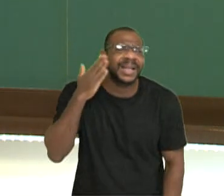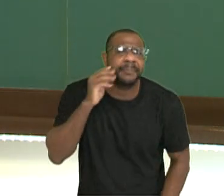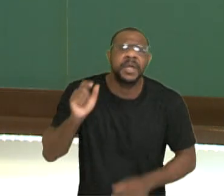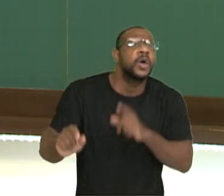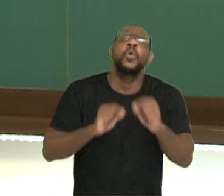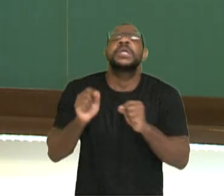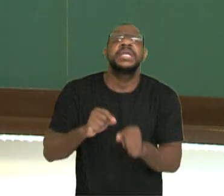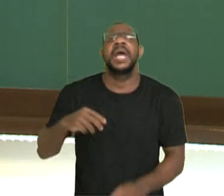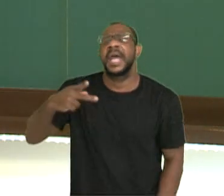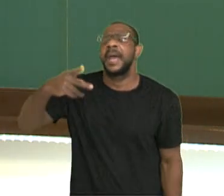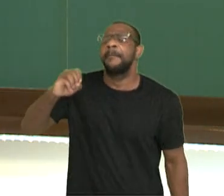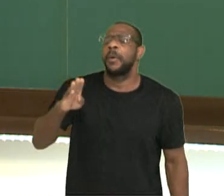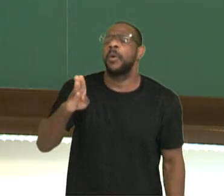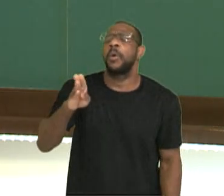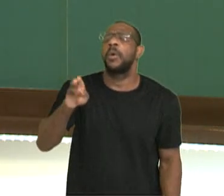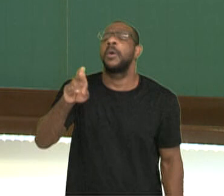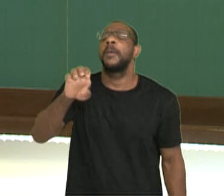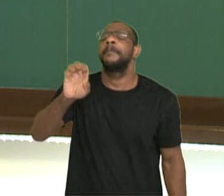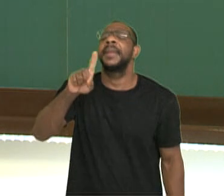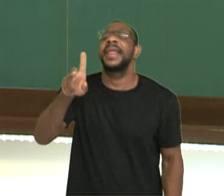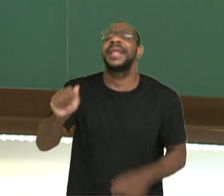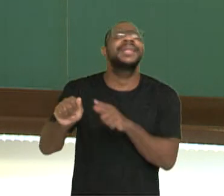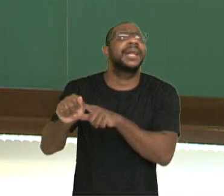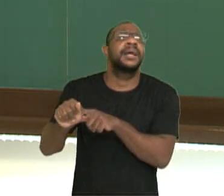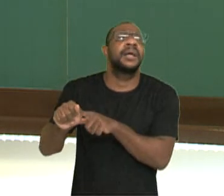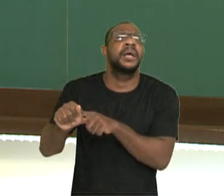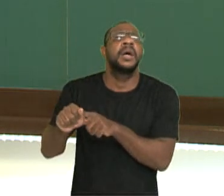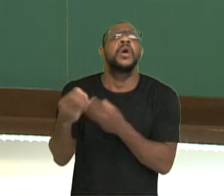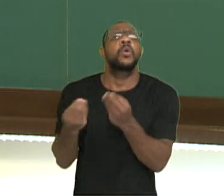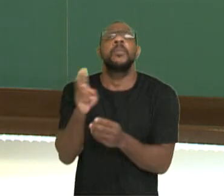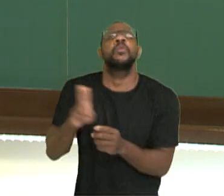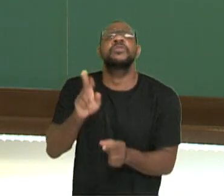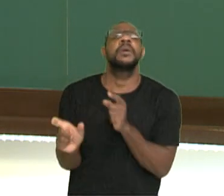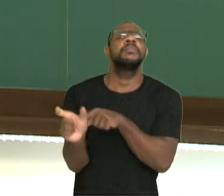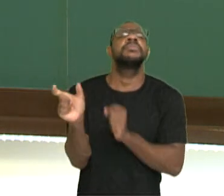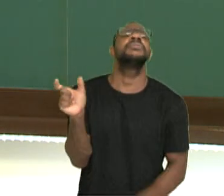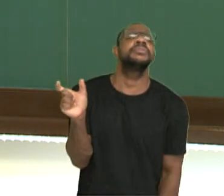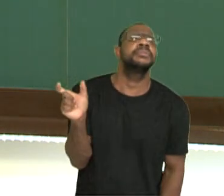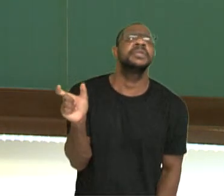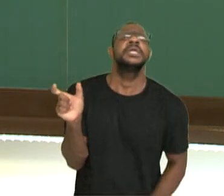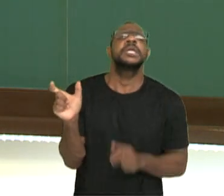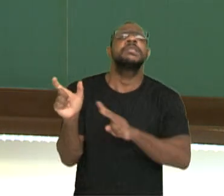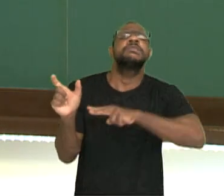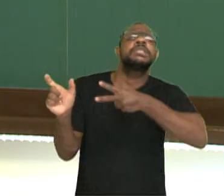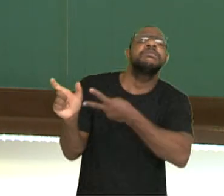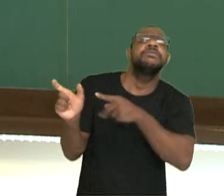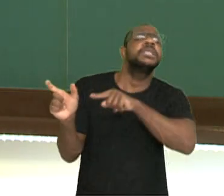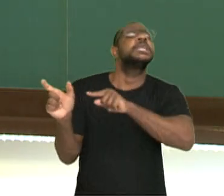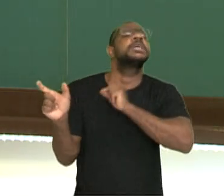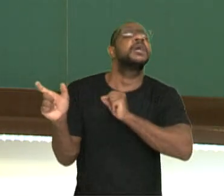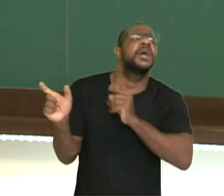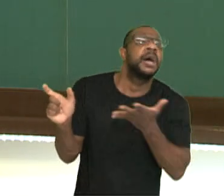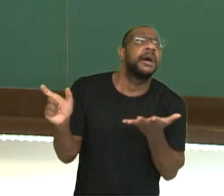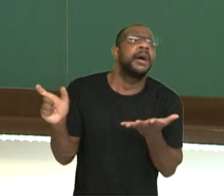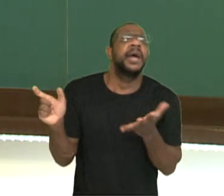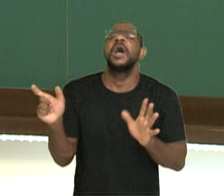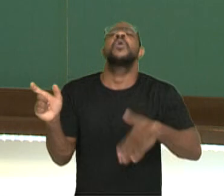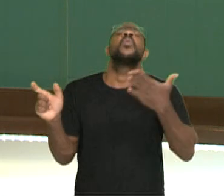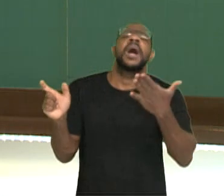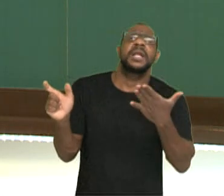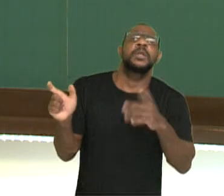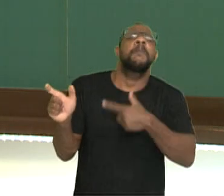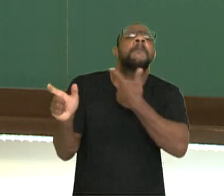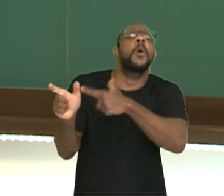que é pobreza? Quando que nós usamos esse termo? O que ele significa? E também, quais as